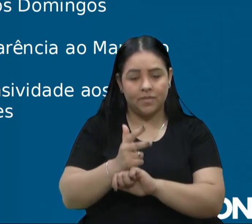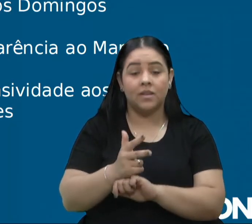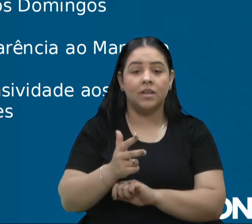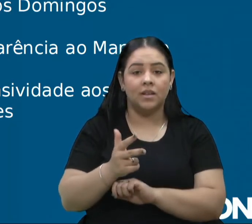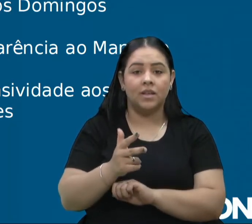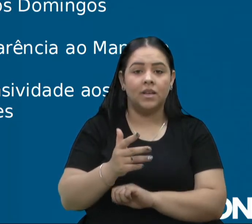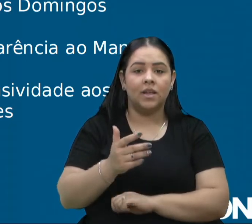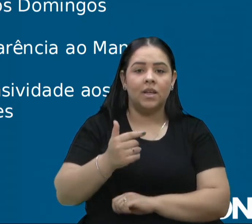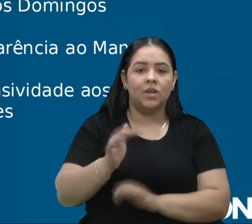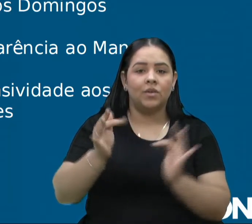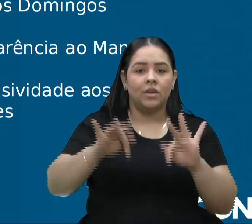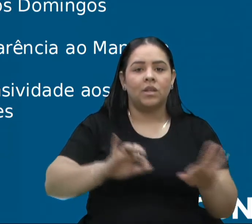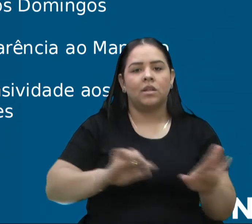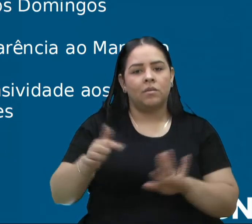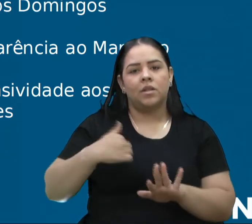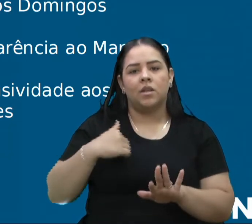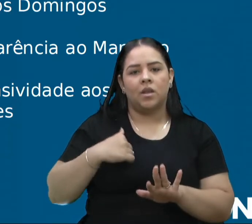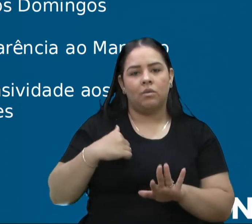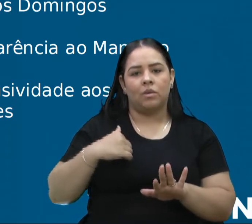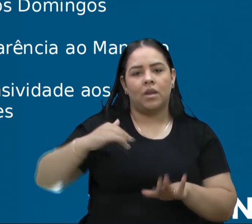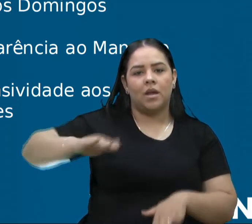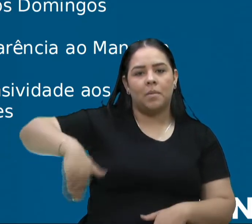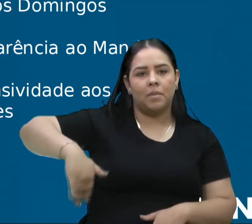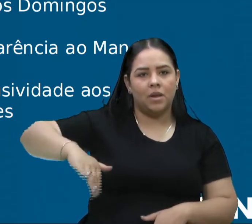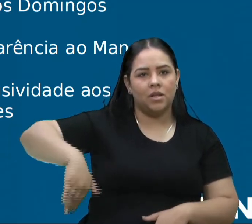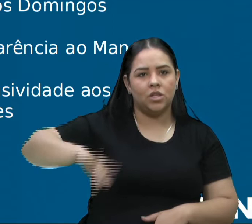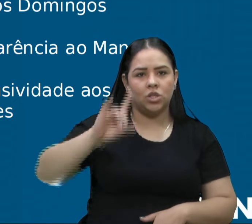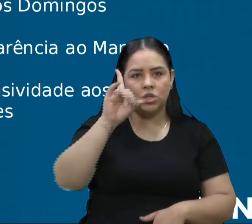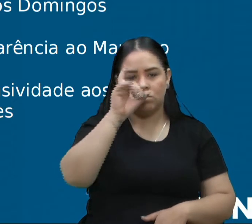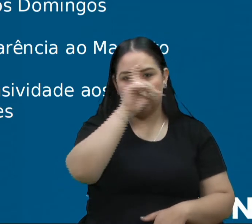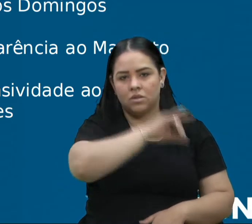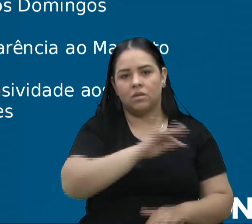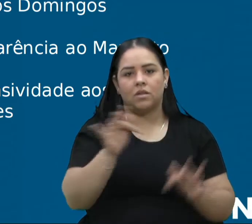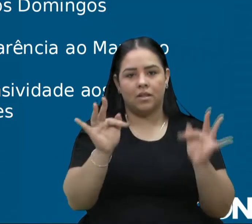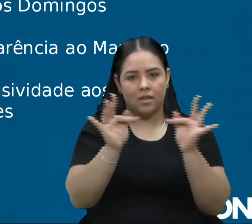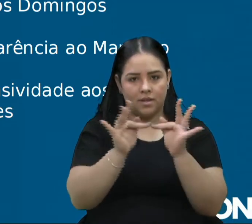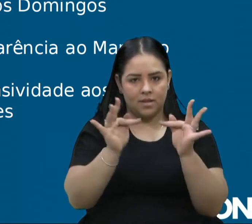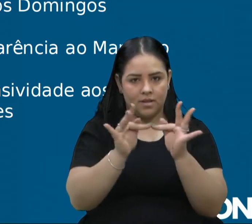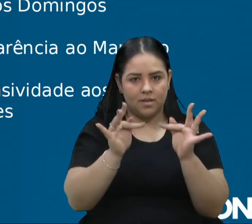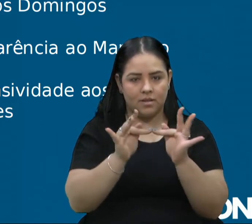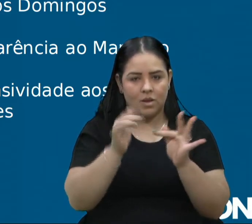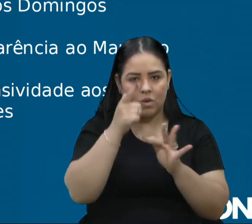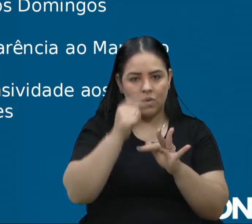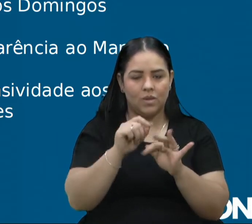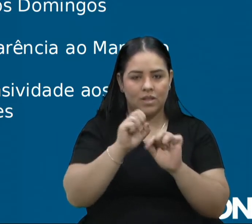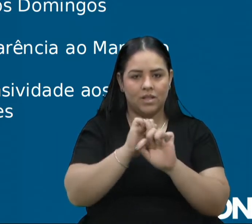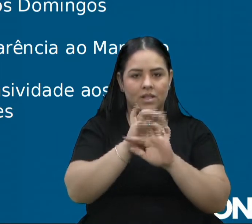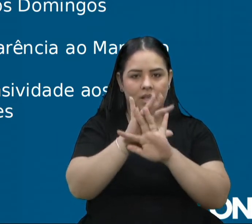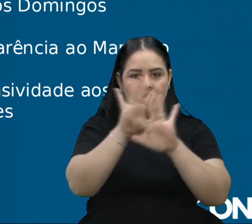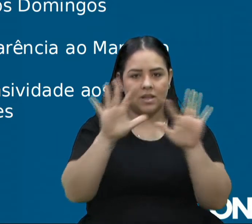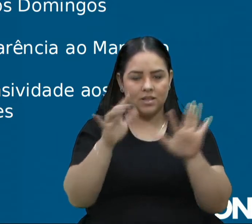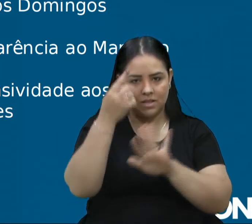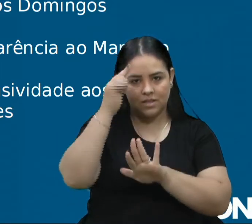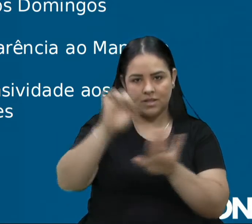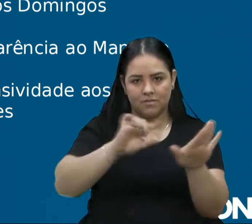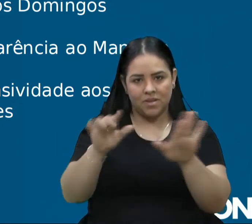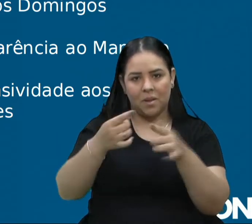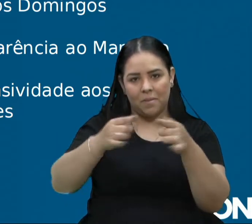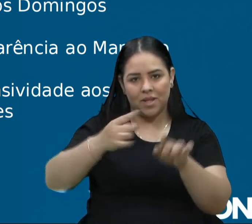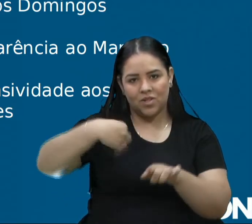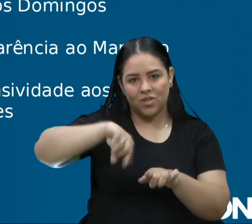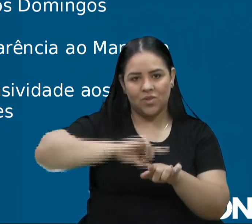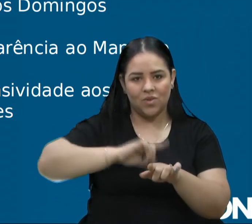eu estava na praia, e com algumas dificuldades técnicas, digamos, para explanar as ideias da semana, mas a gente deu um jeito, uma